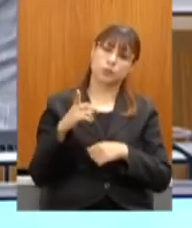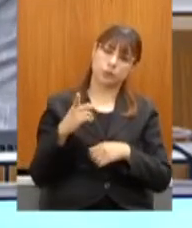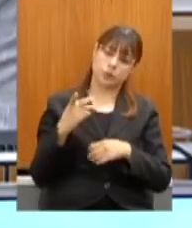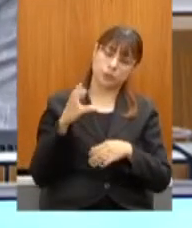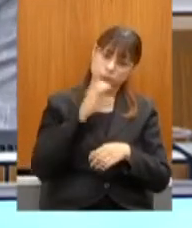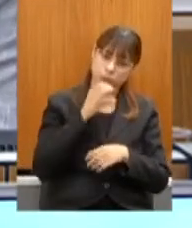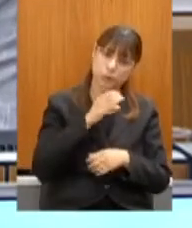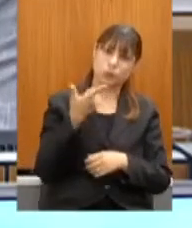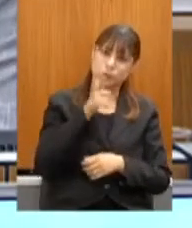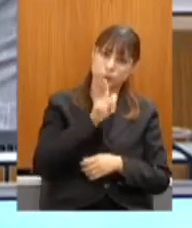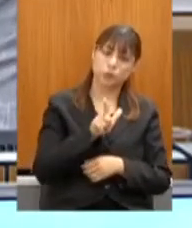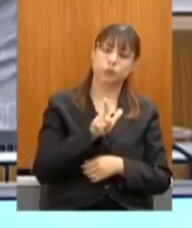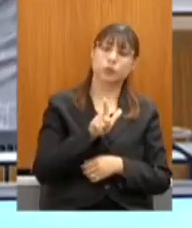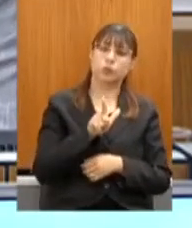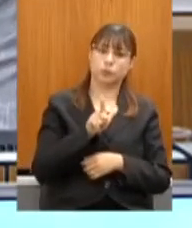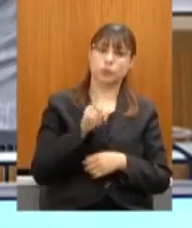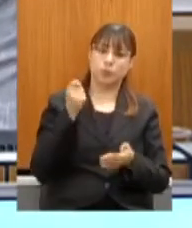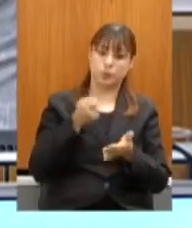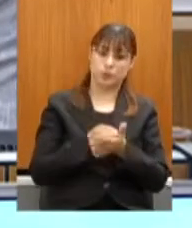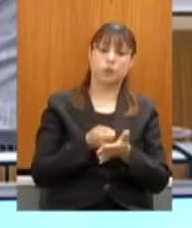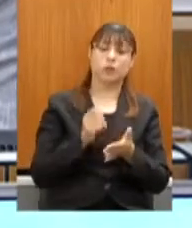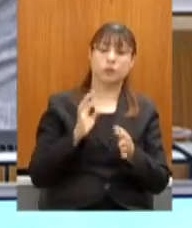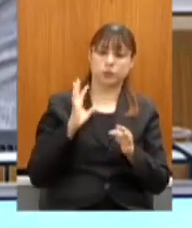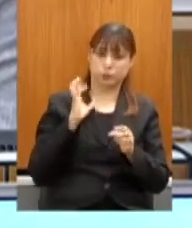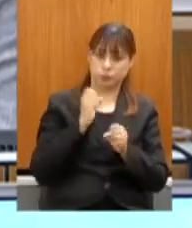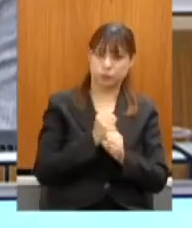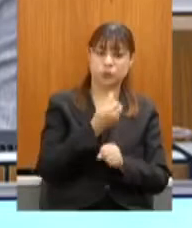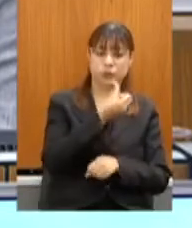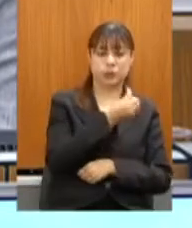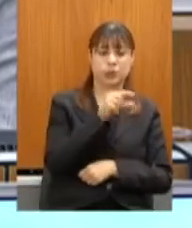pagando num valor cheio de seis mil reais,